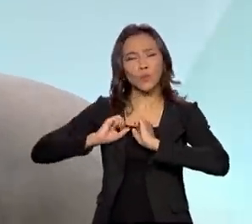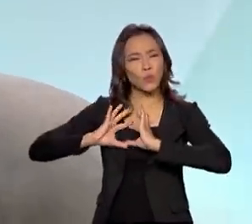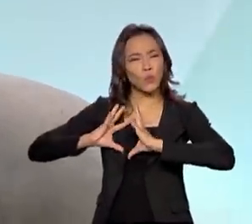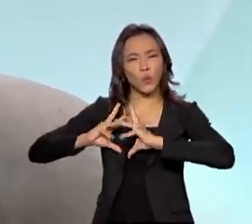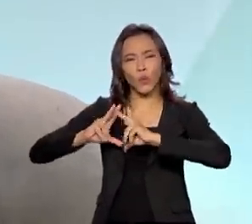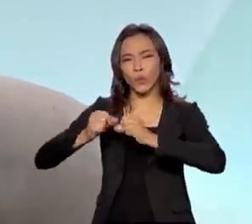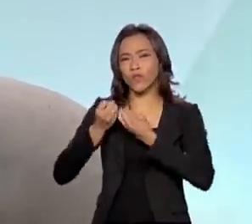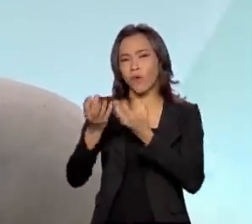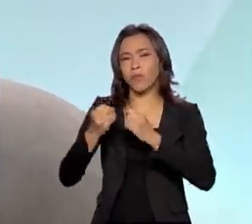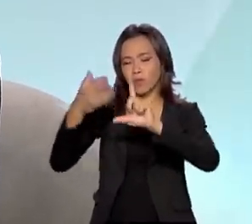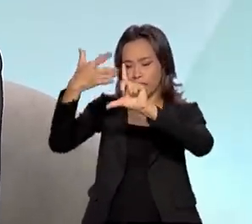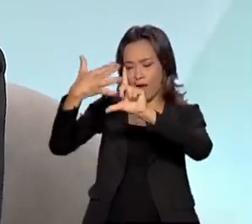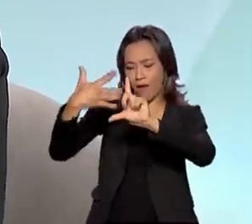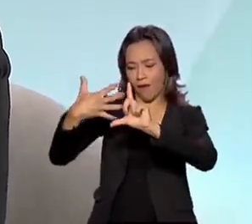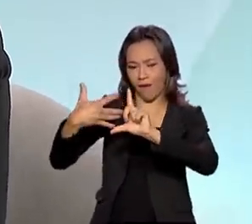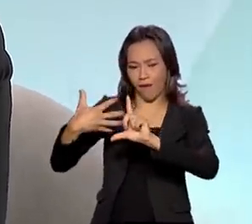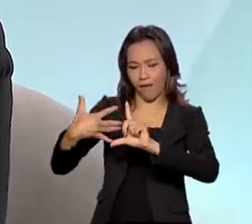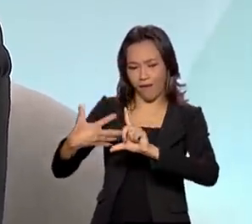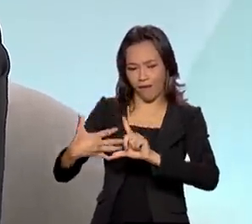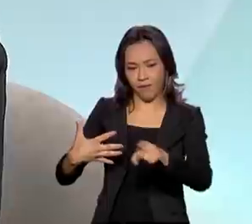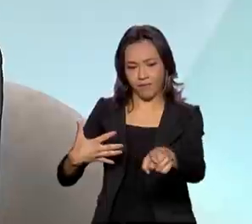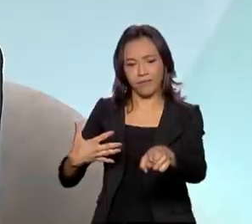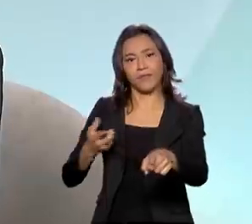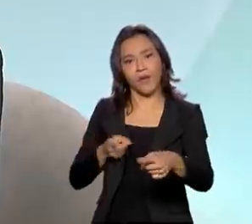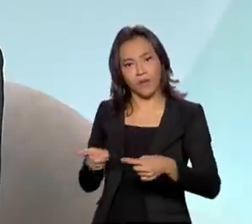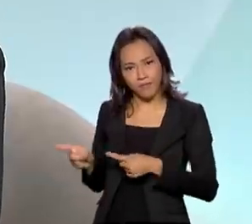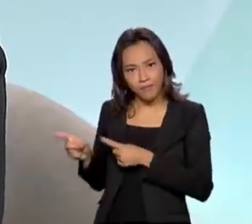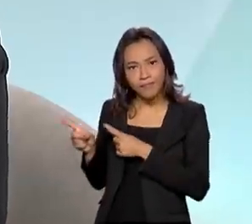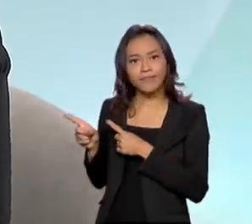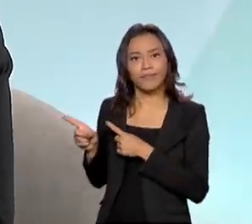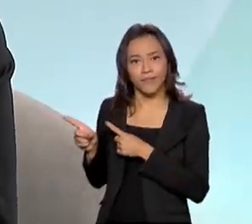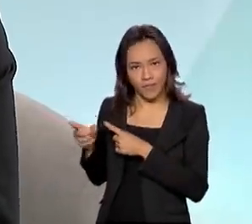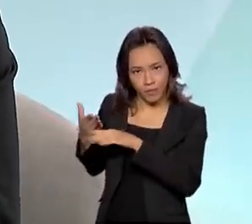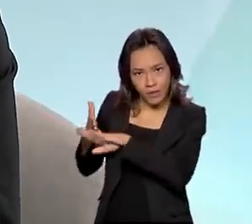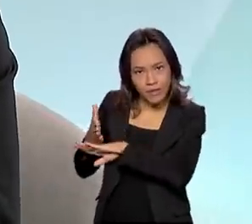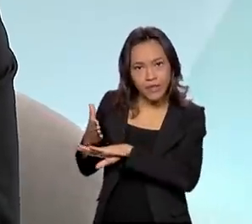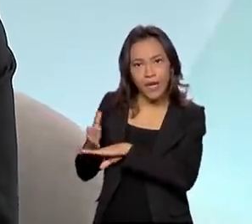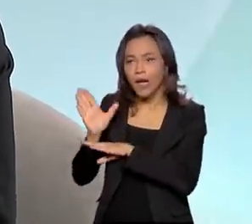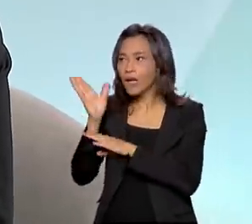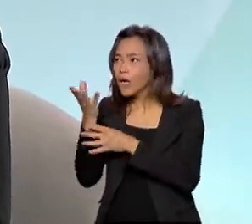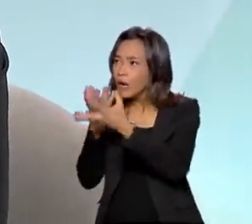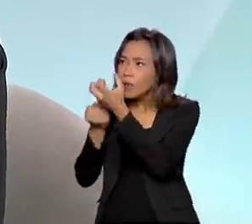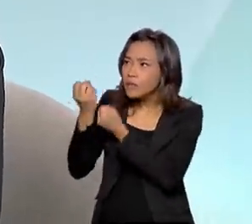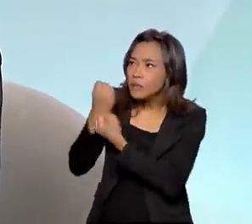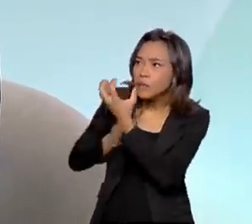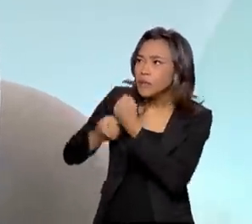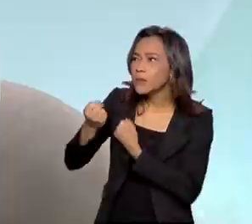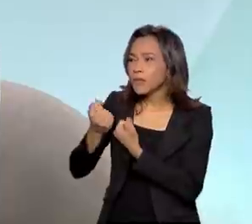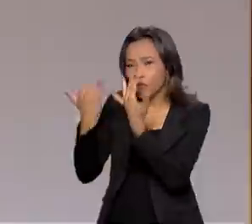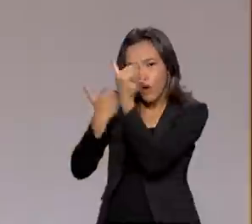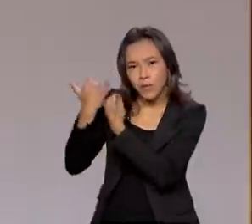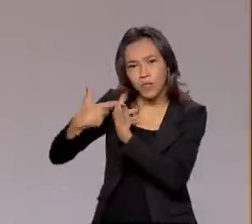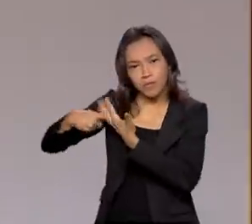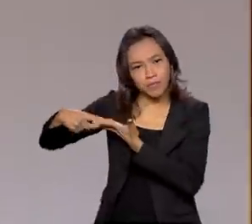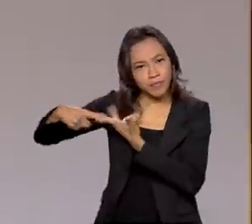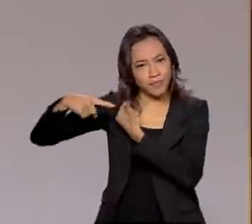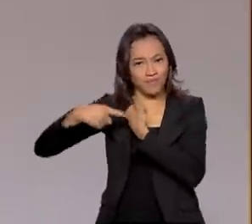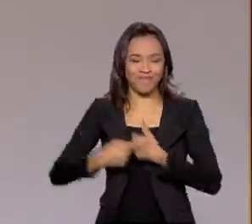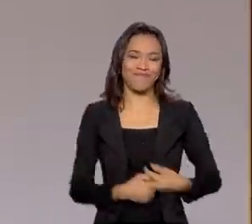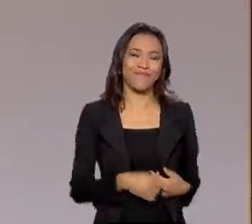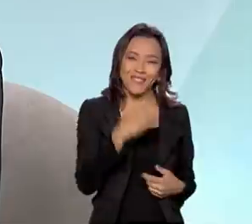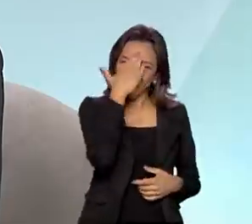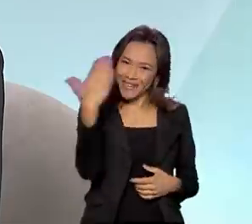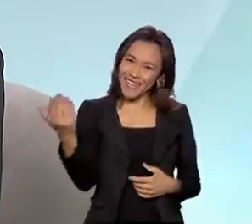.gov.br disponibilizada, obviamente, no portal da transferência para toda a população. Ministro, muito obrigado pela